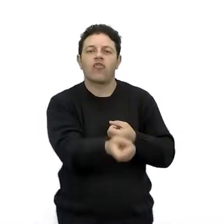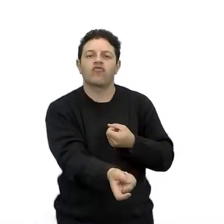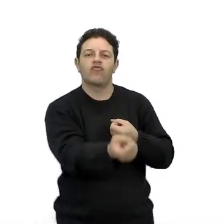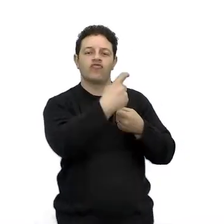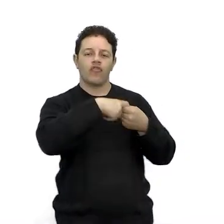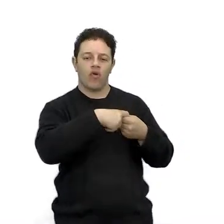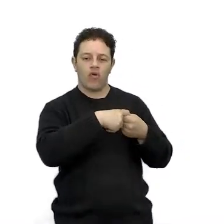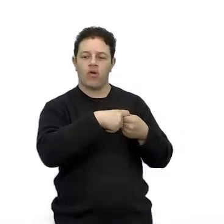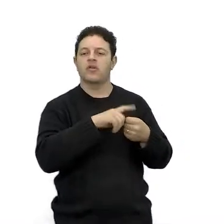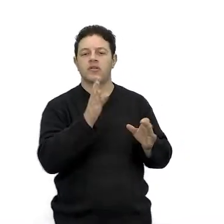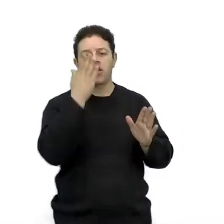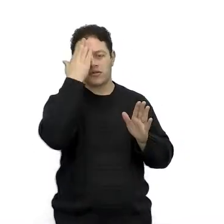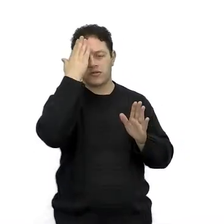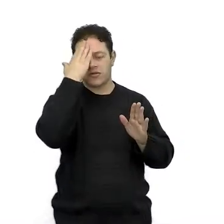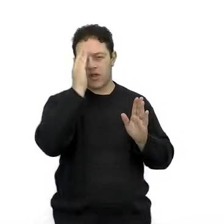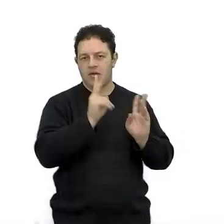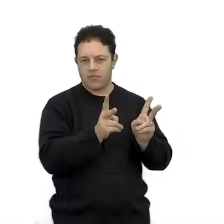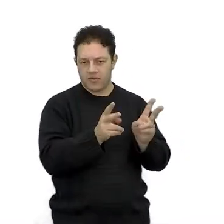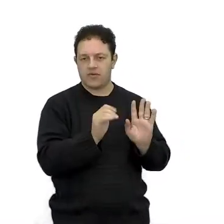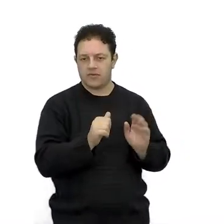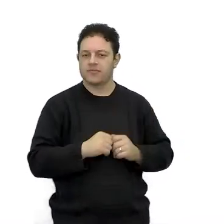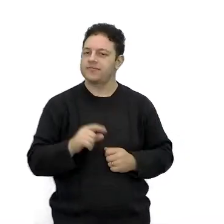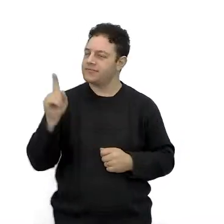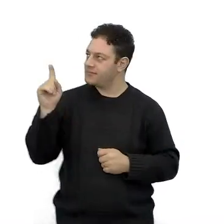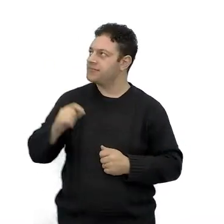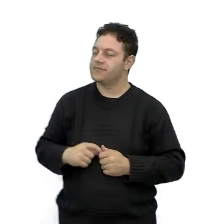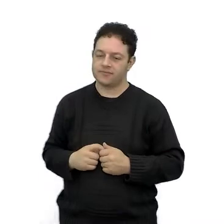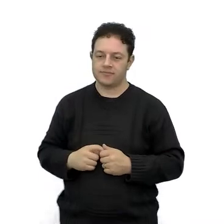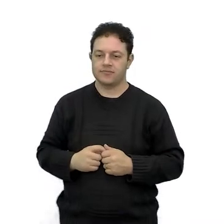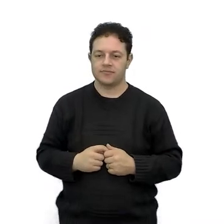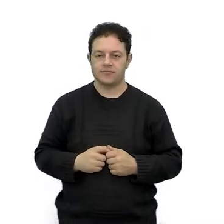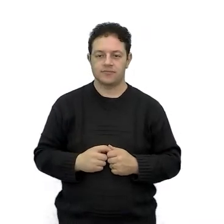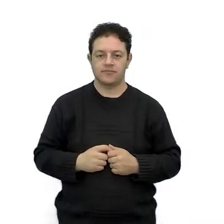financeiro previsto.